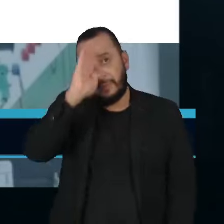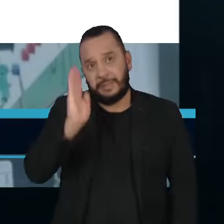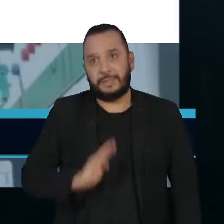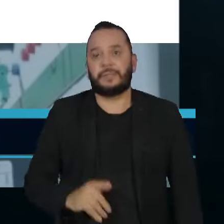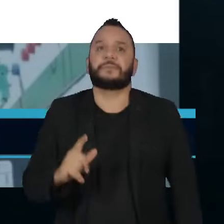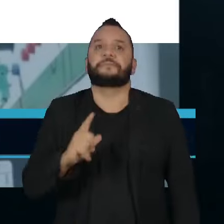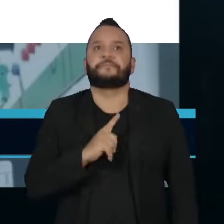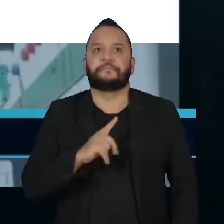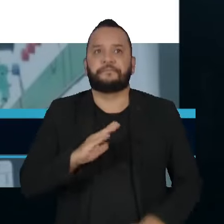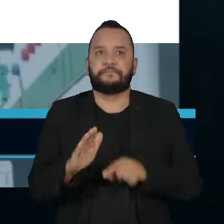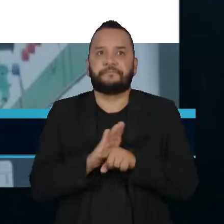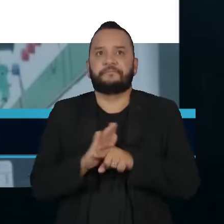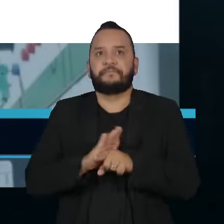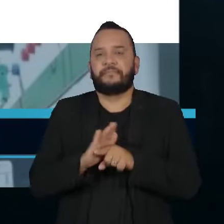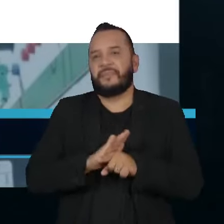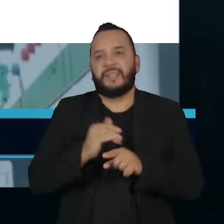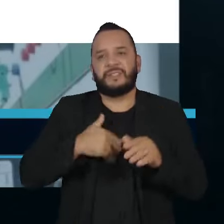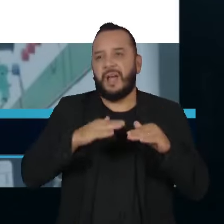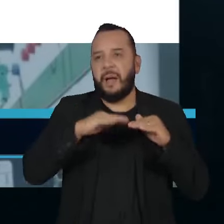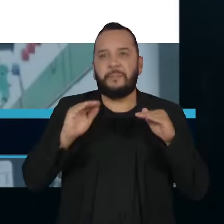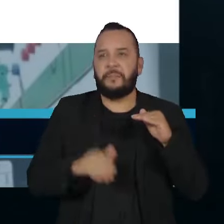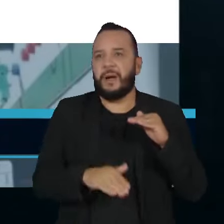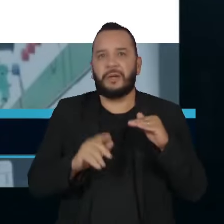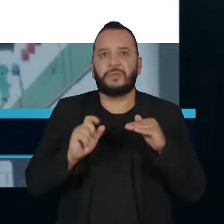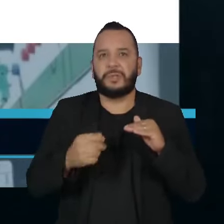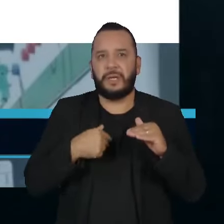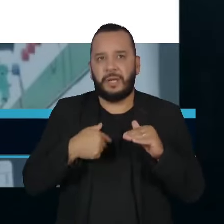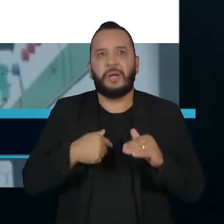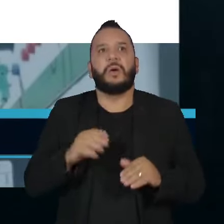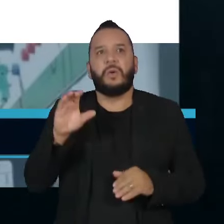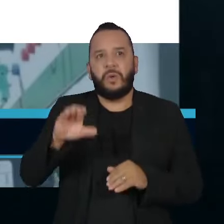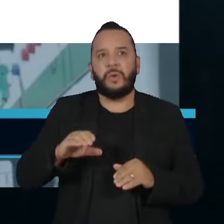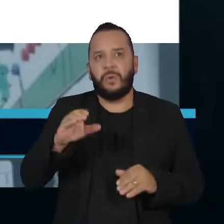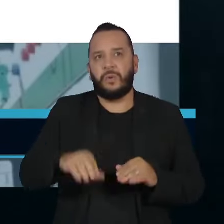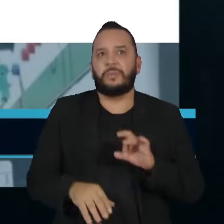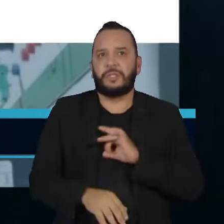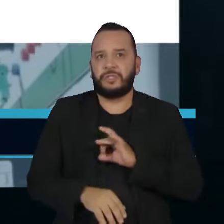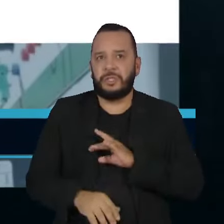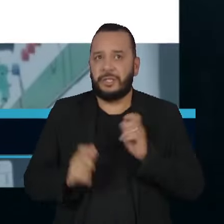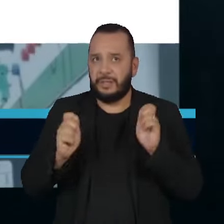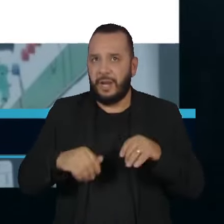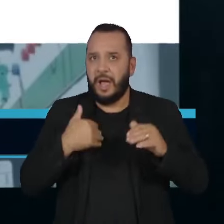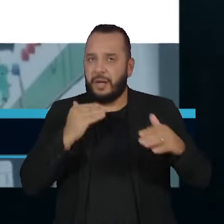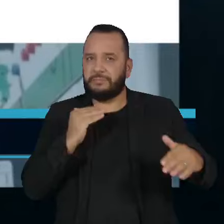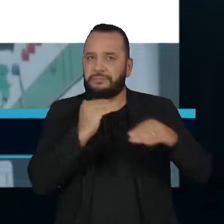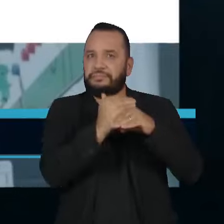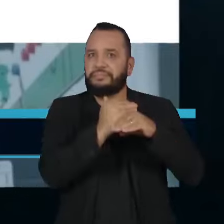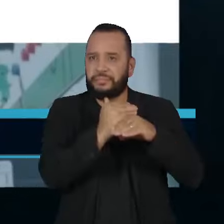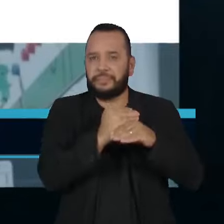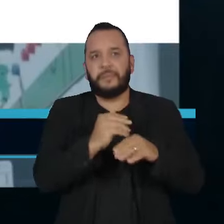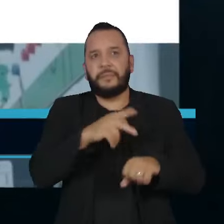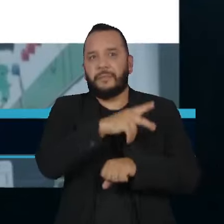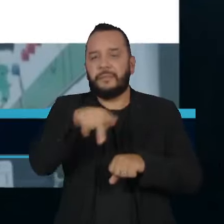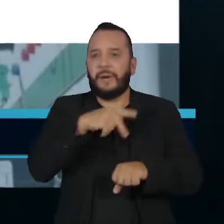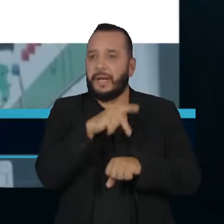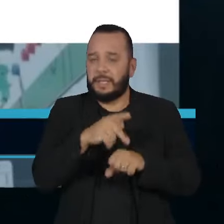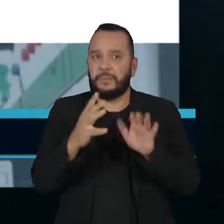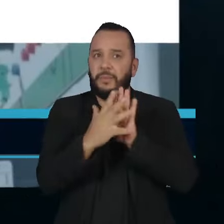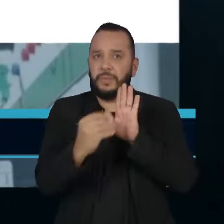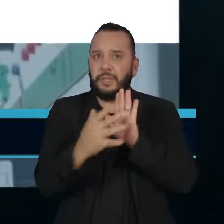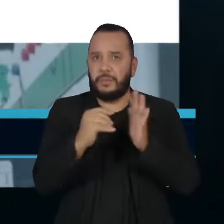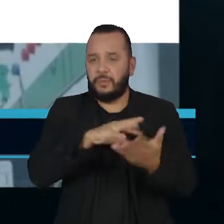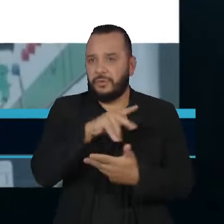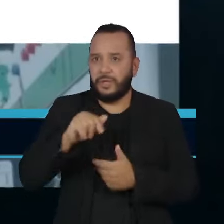de ter indicadores abaixo de Colômbia e Chile e poderia se igualar a países que são referência global